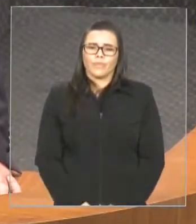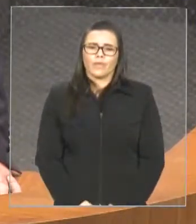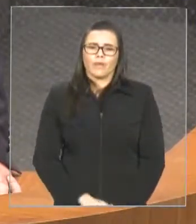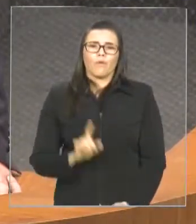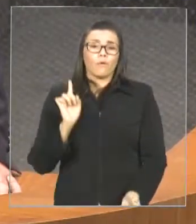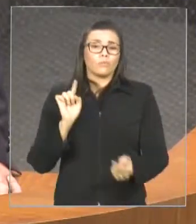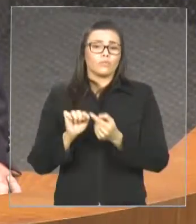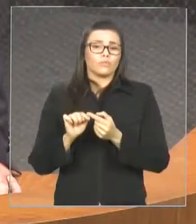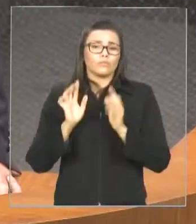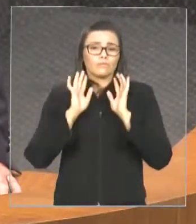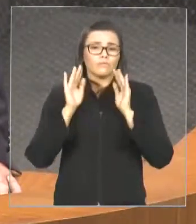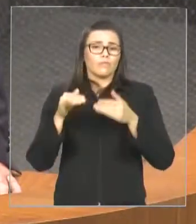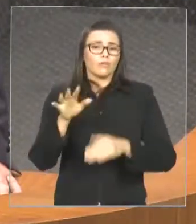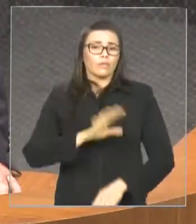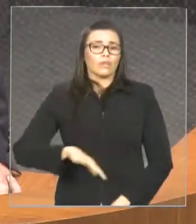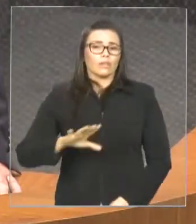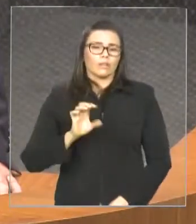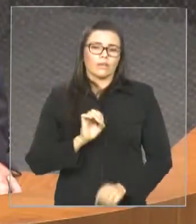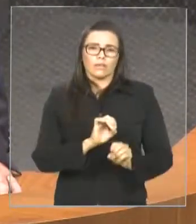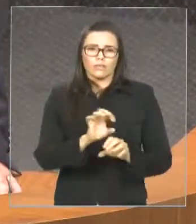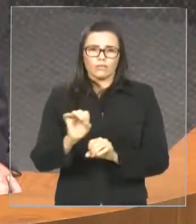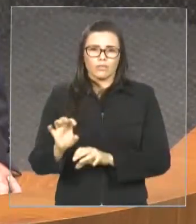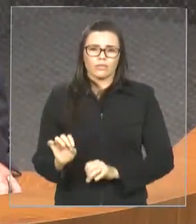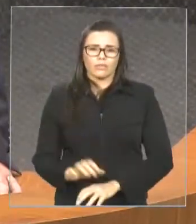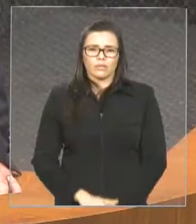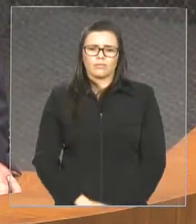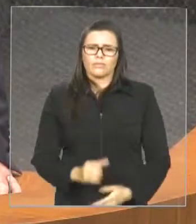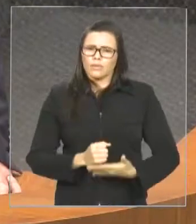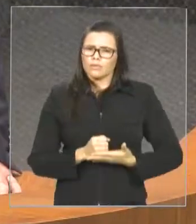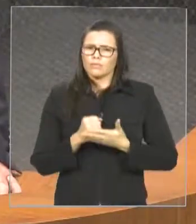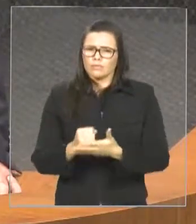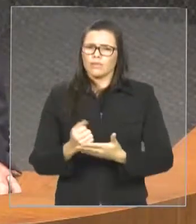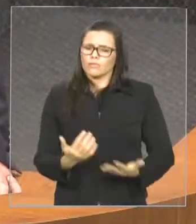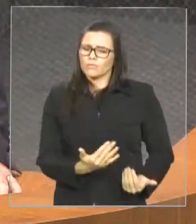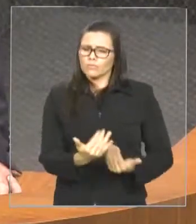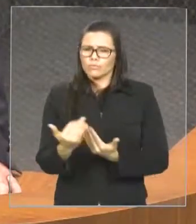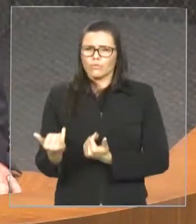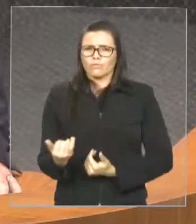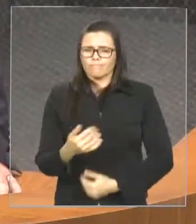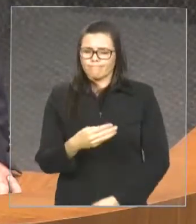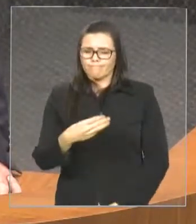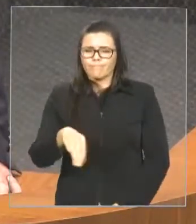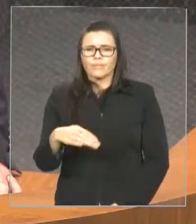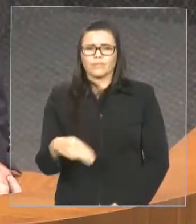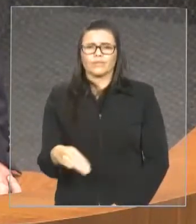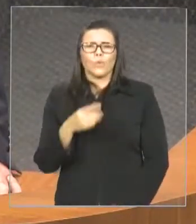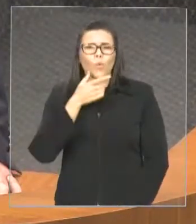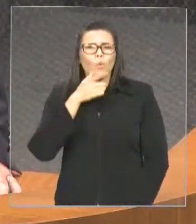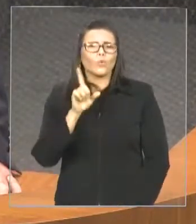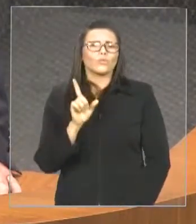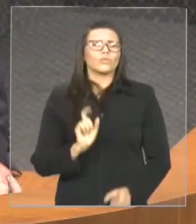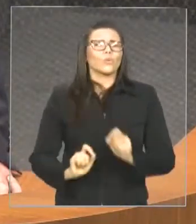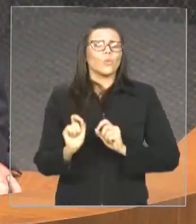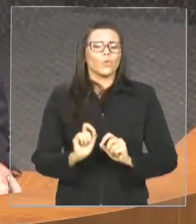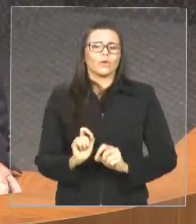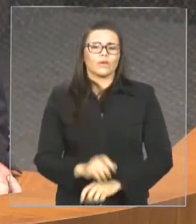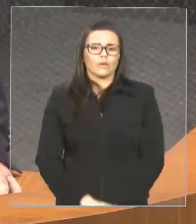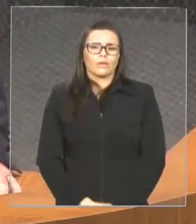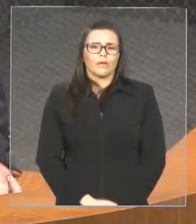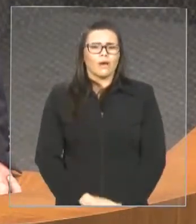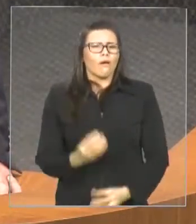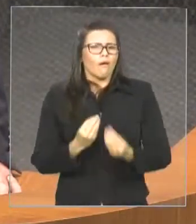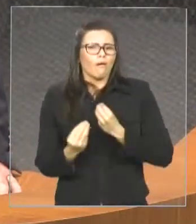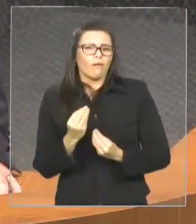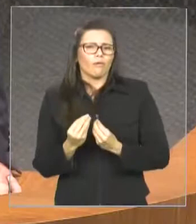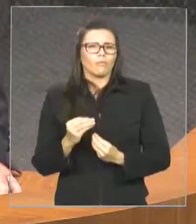vamos dar a nossa contribuição para que esses alunos, para que os jovens maranhenses tenham a possibilidade, tenham como entrar